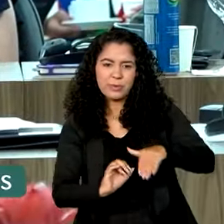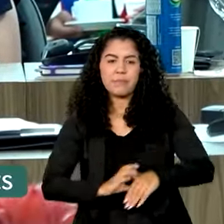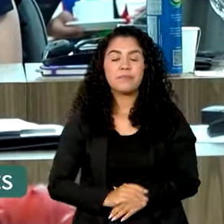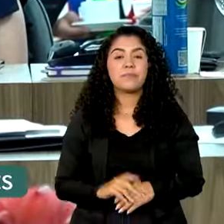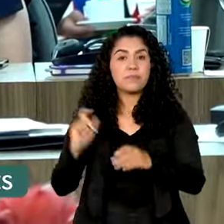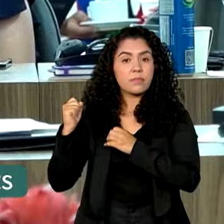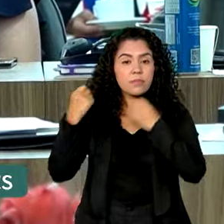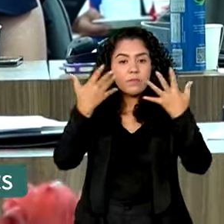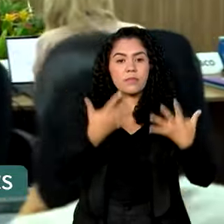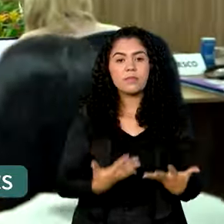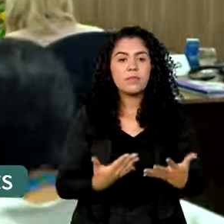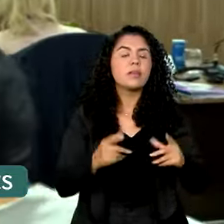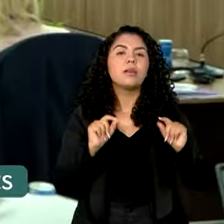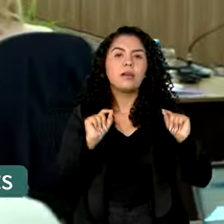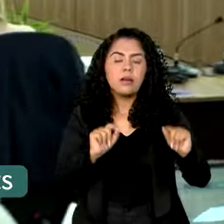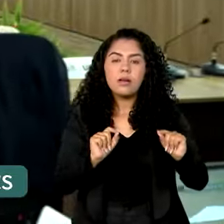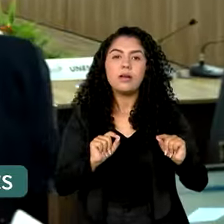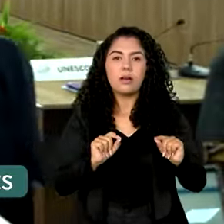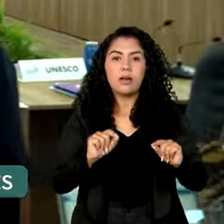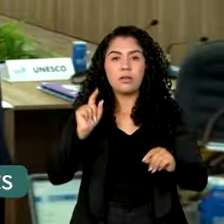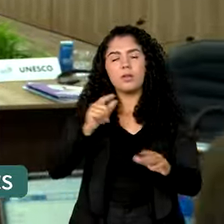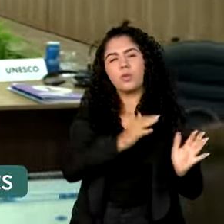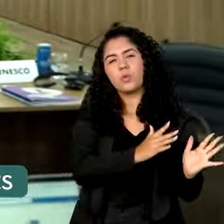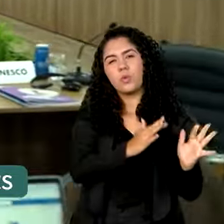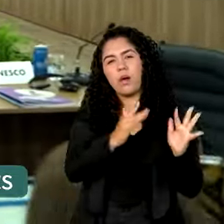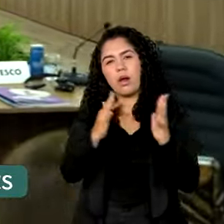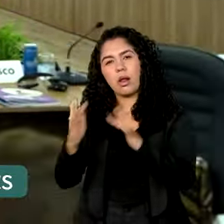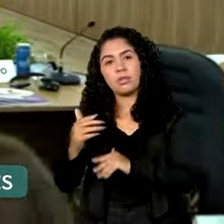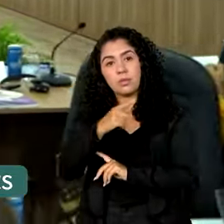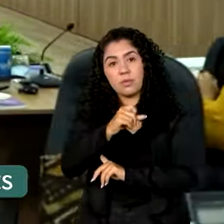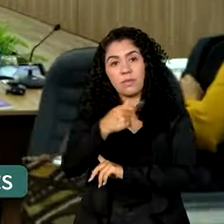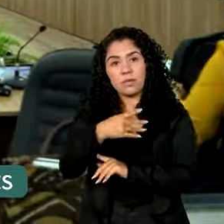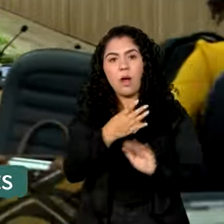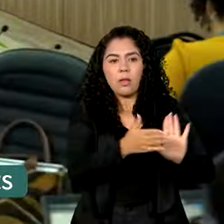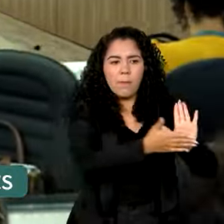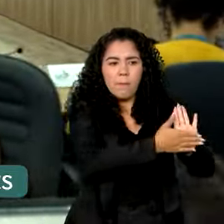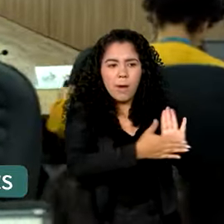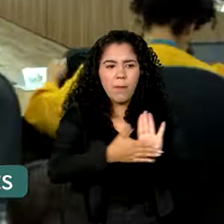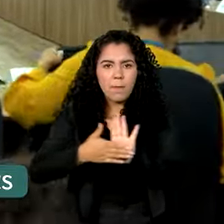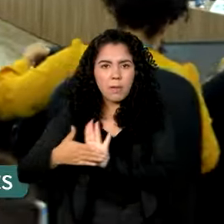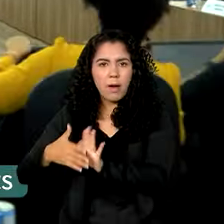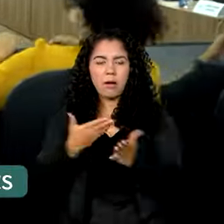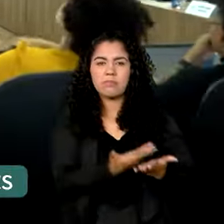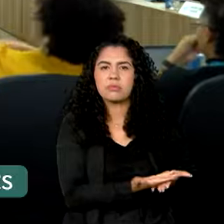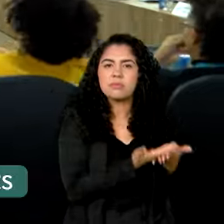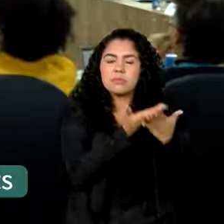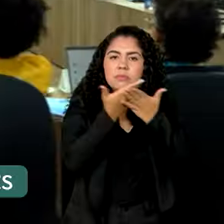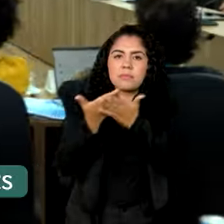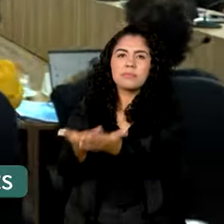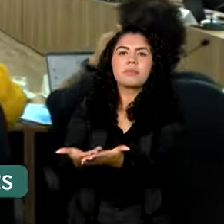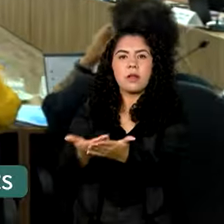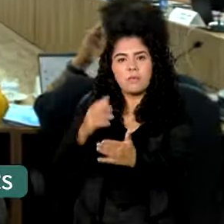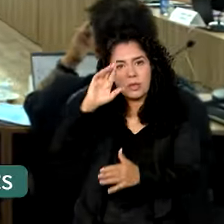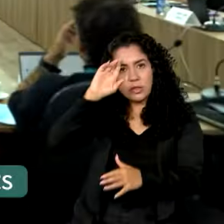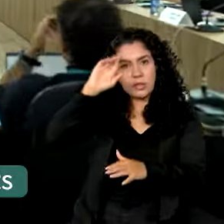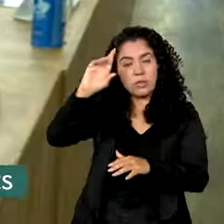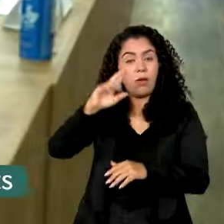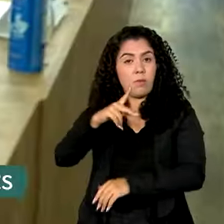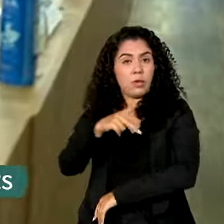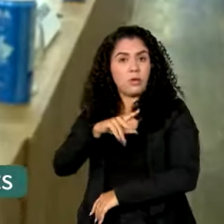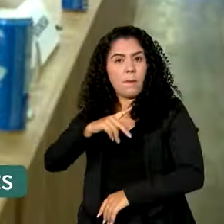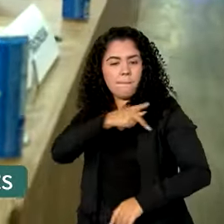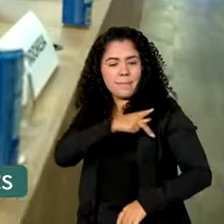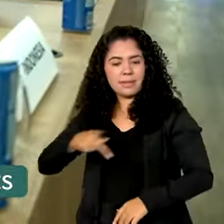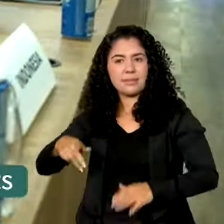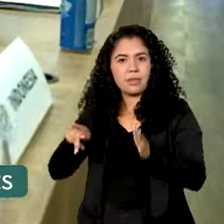as propostas acumuladas durante 2024 vai ser encaminhado aos chefes de Estado que fazem parte do G20.